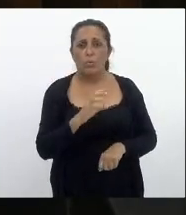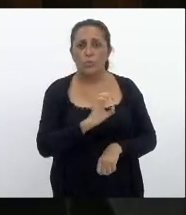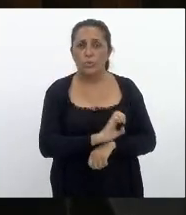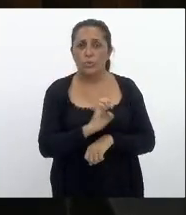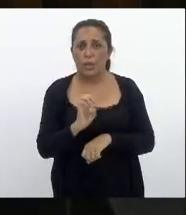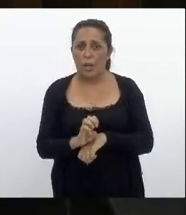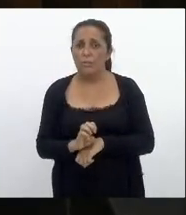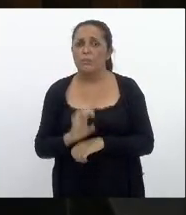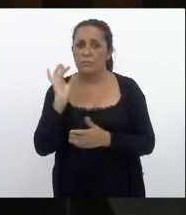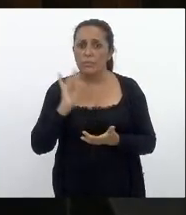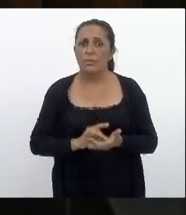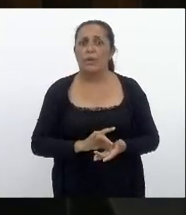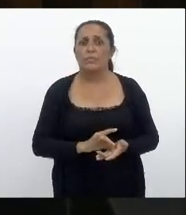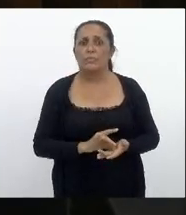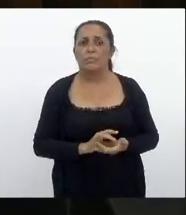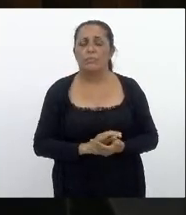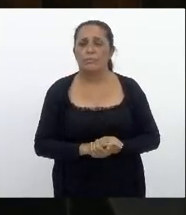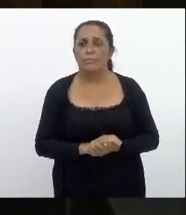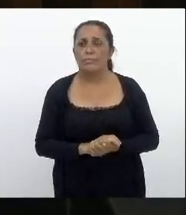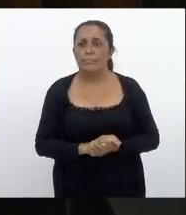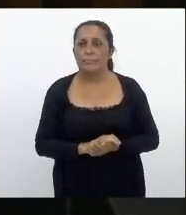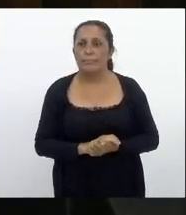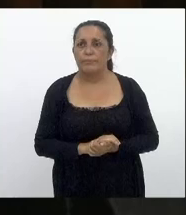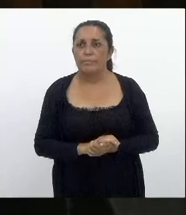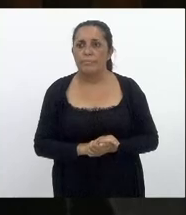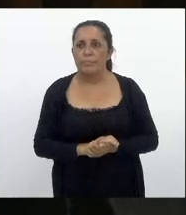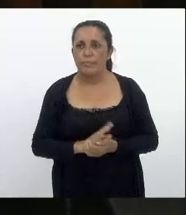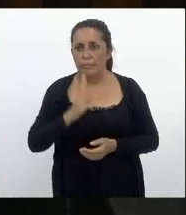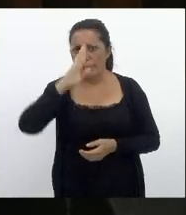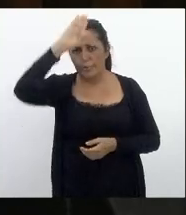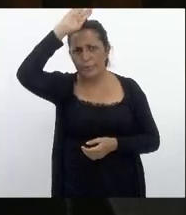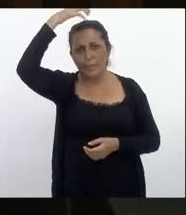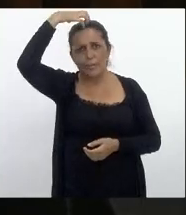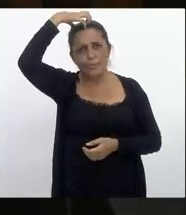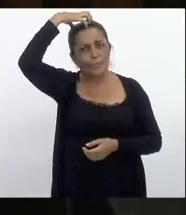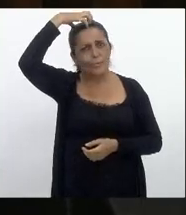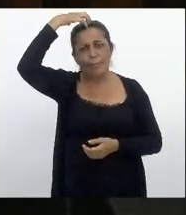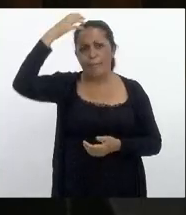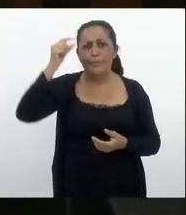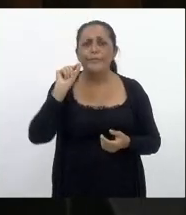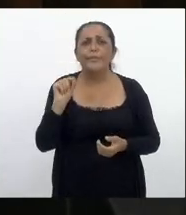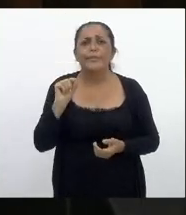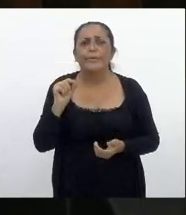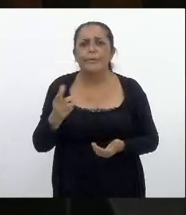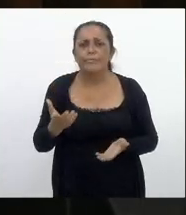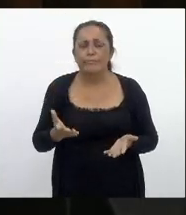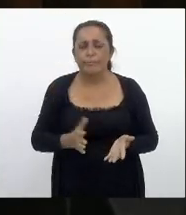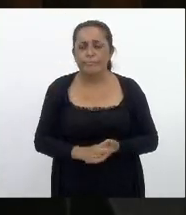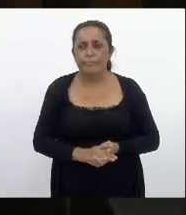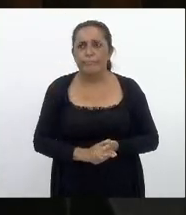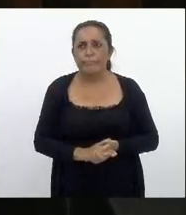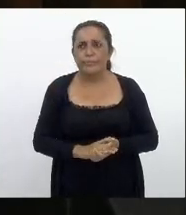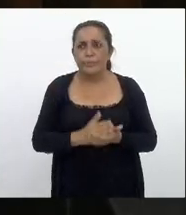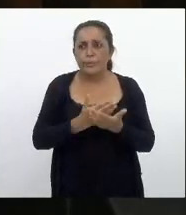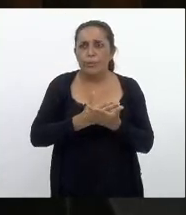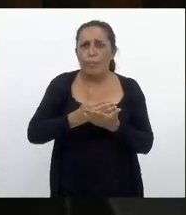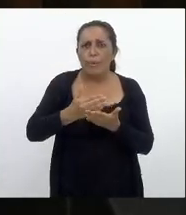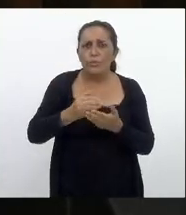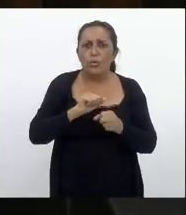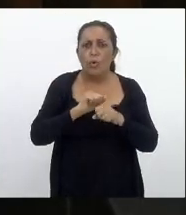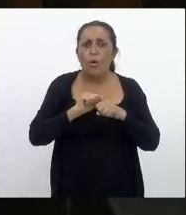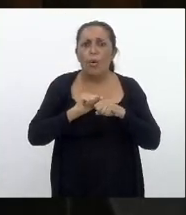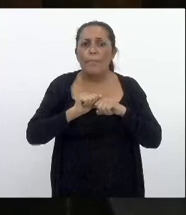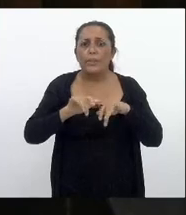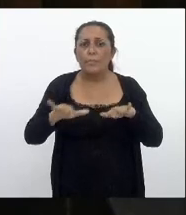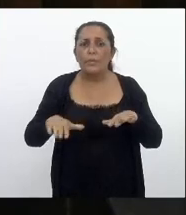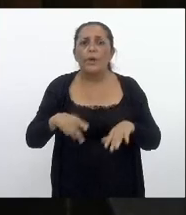essa é a grande verdade Bolsonaro tem culpa de que? desde quando começou essa pandemia o